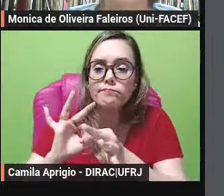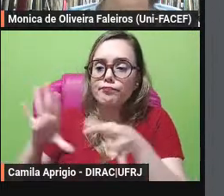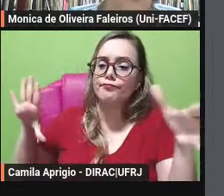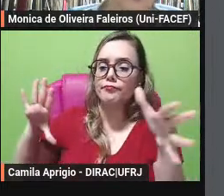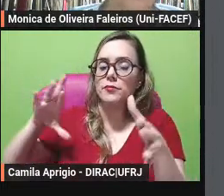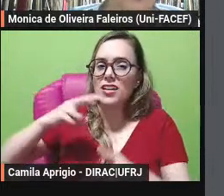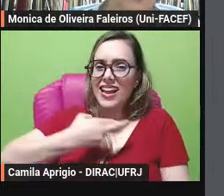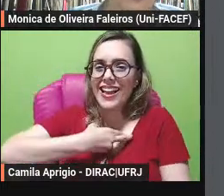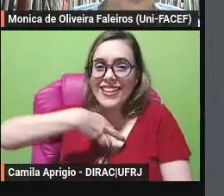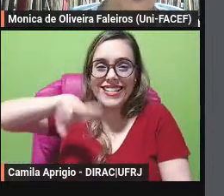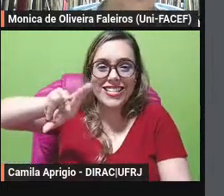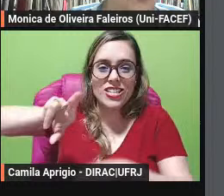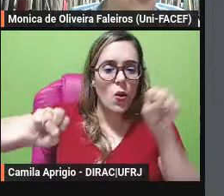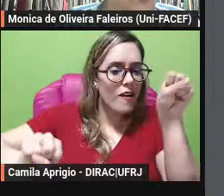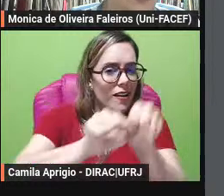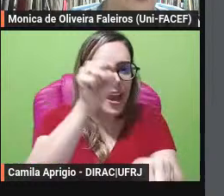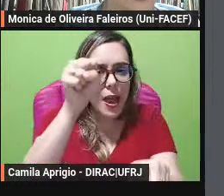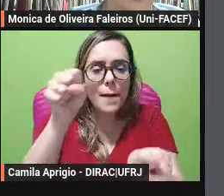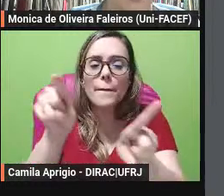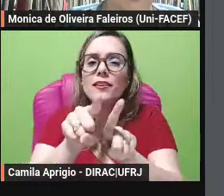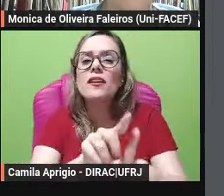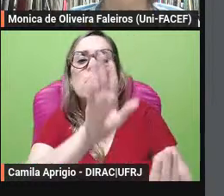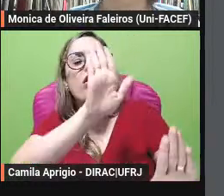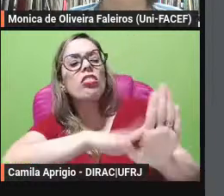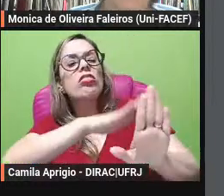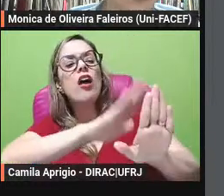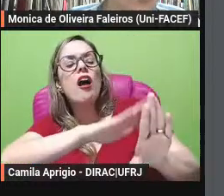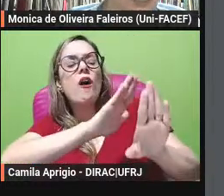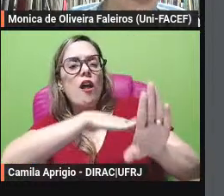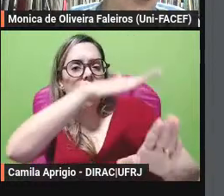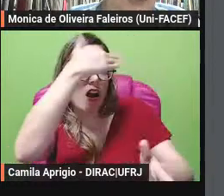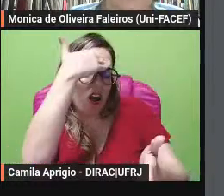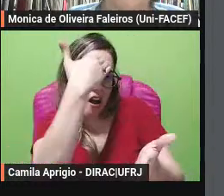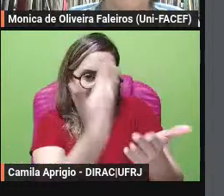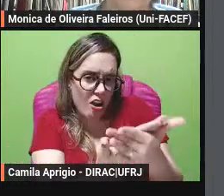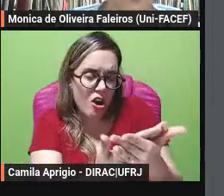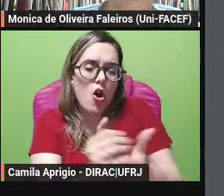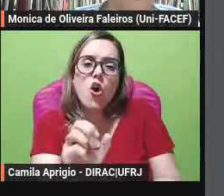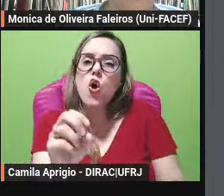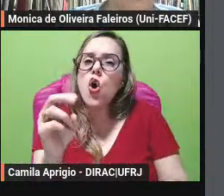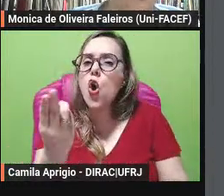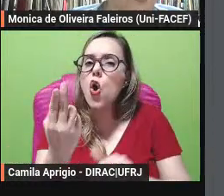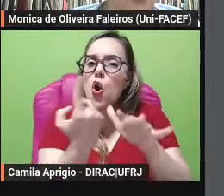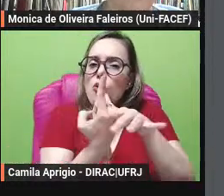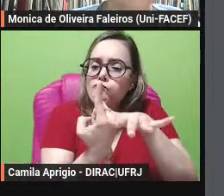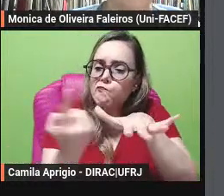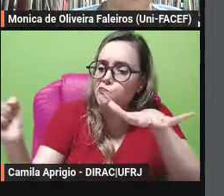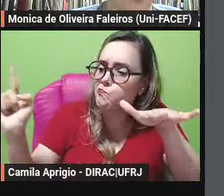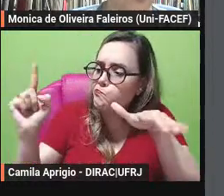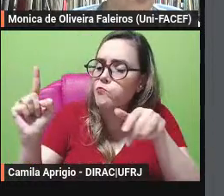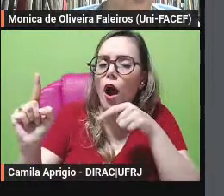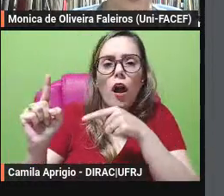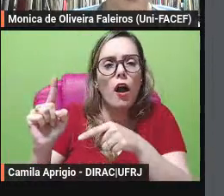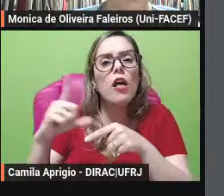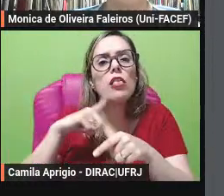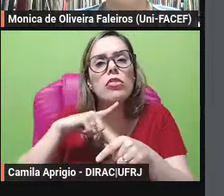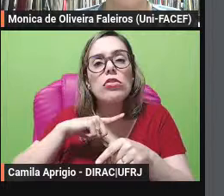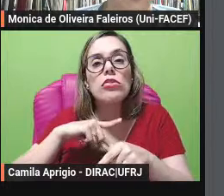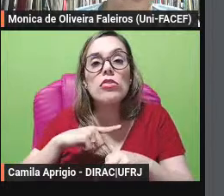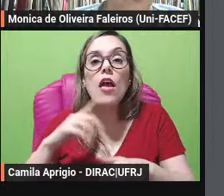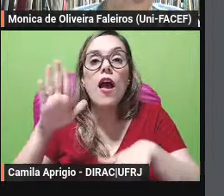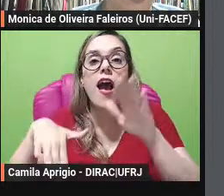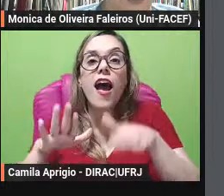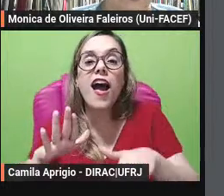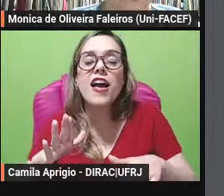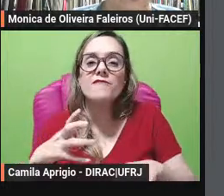valores ideológicos e de verdades absolutas a excentricidade e a marginalidade manifestas na linguagem coloquial na